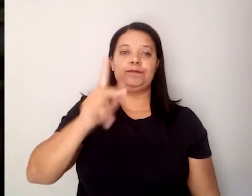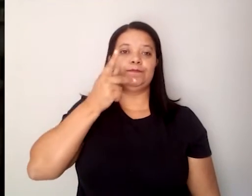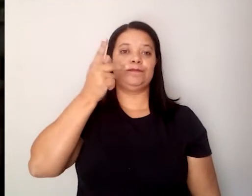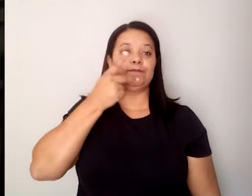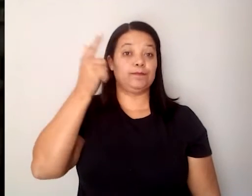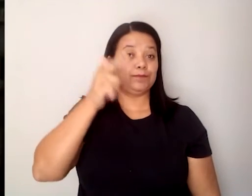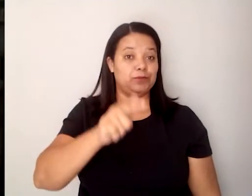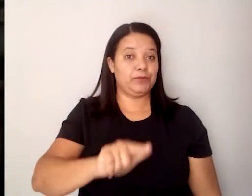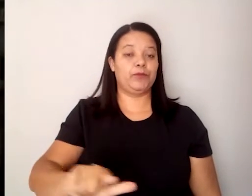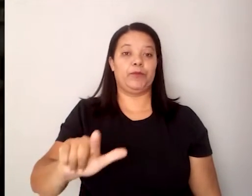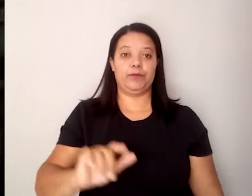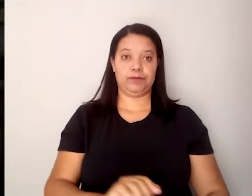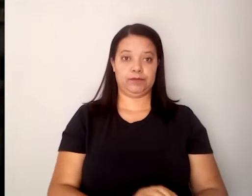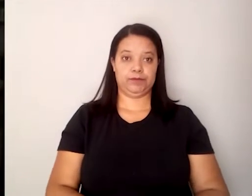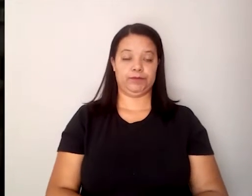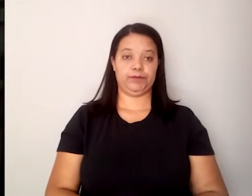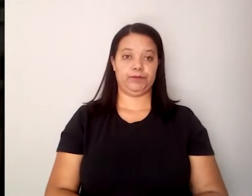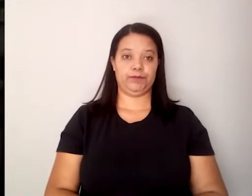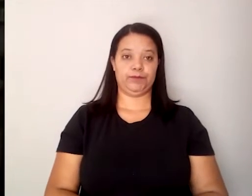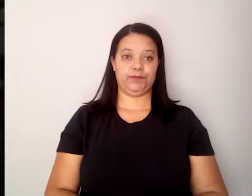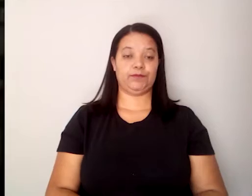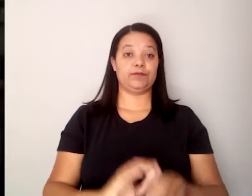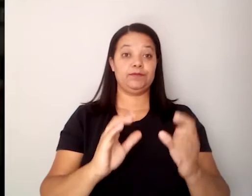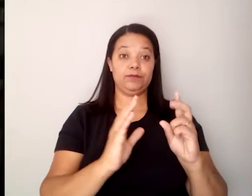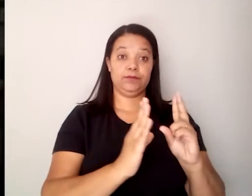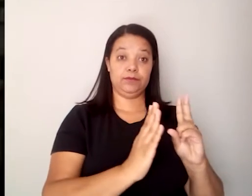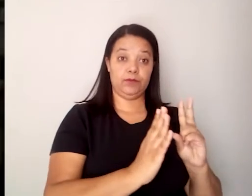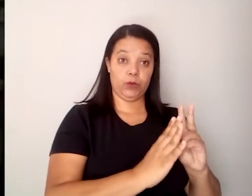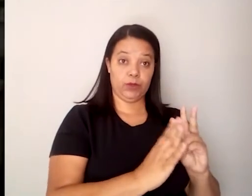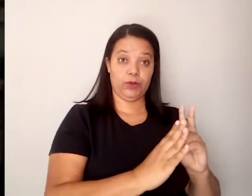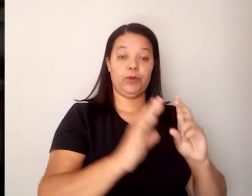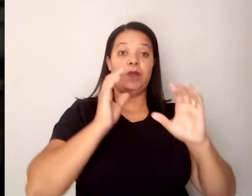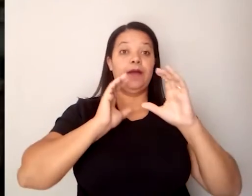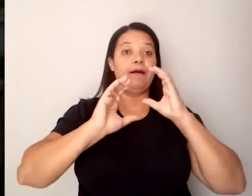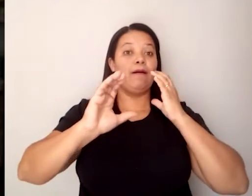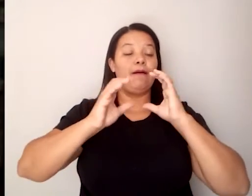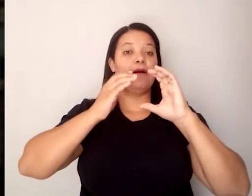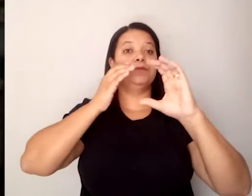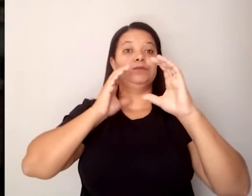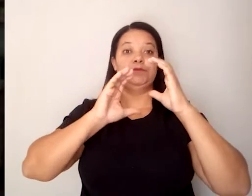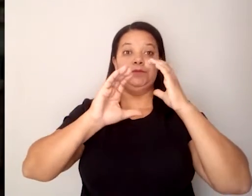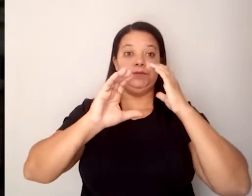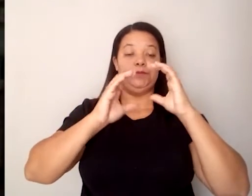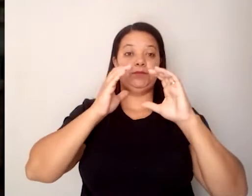Então, cantores de leitura, como eu tenho chamado, né? Os